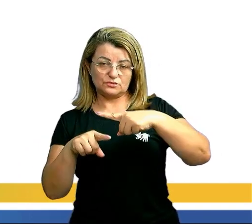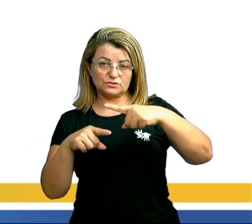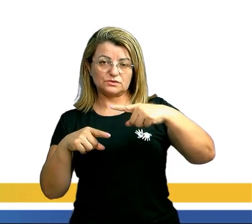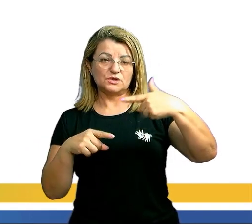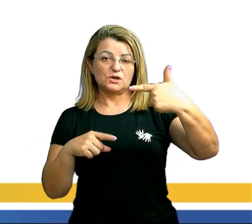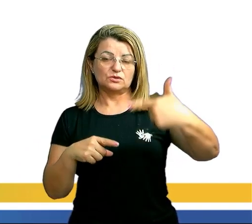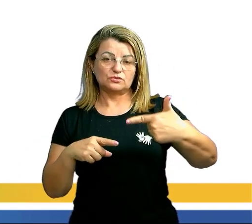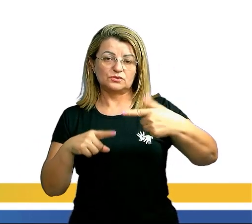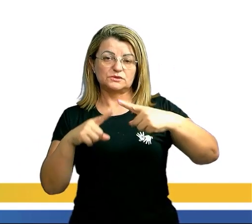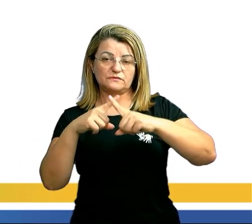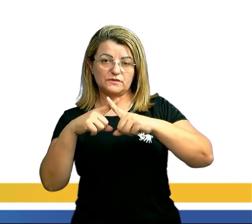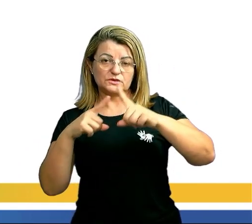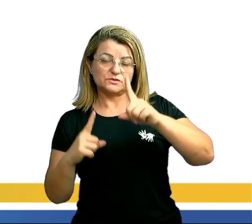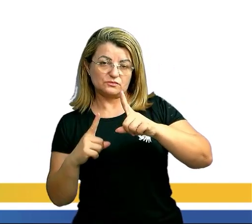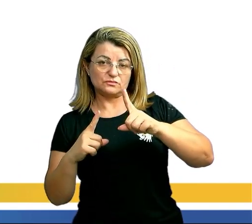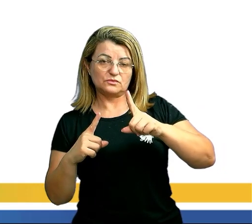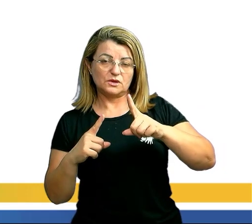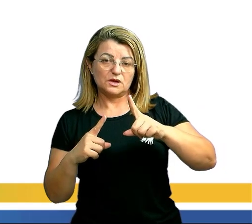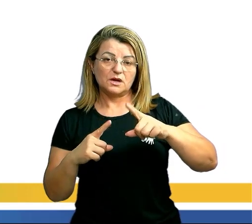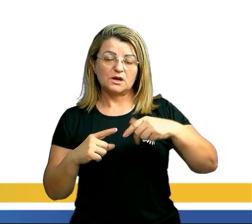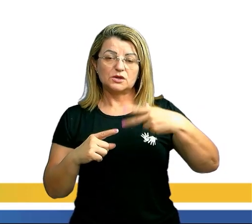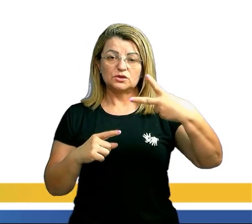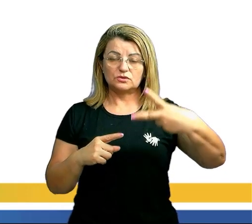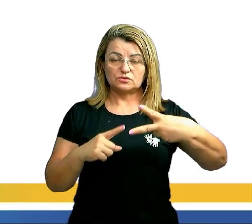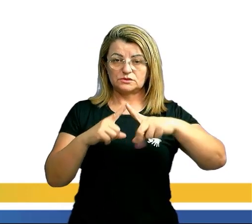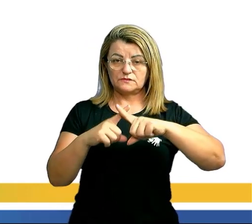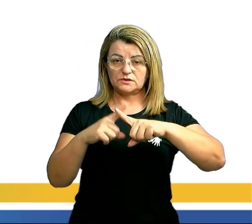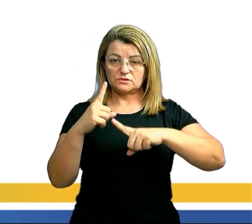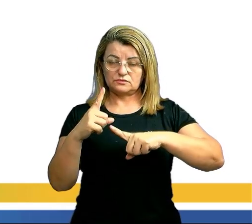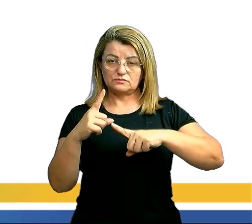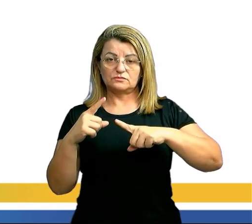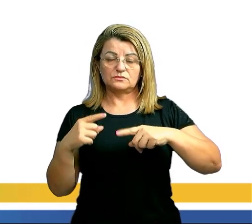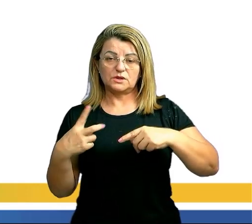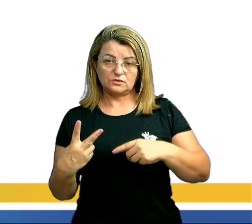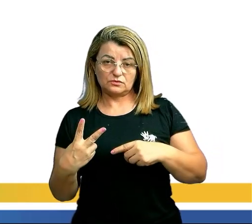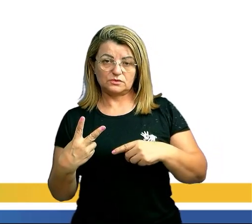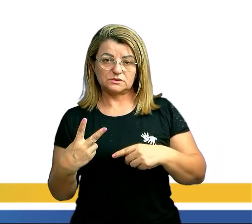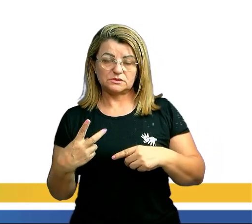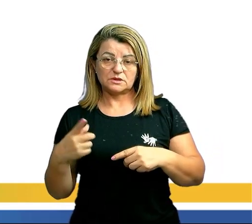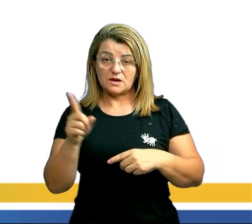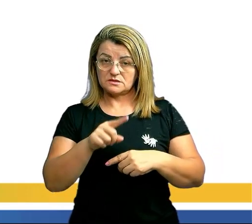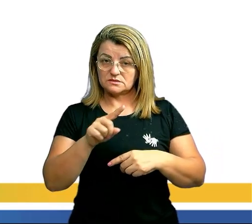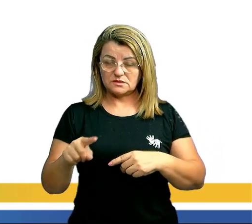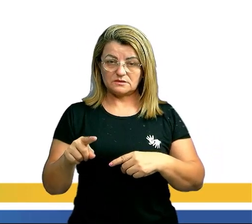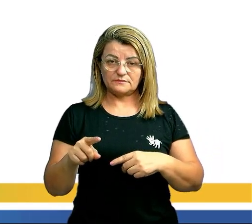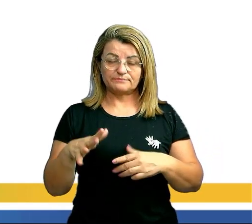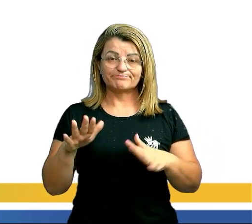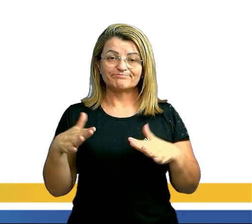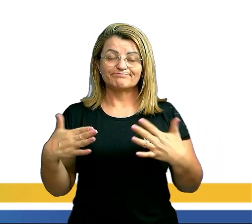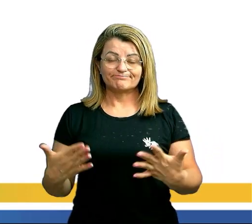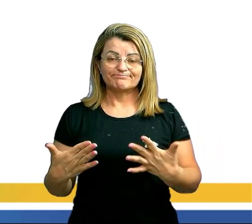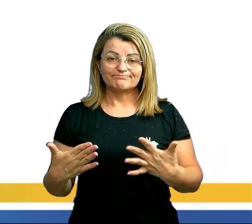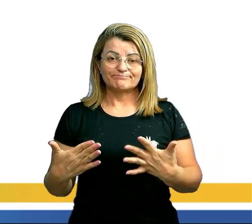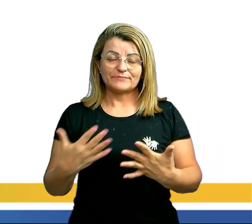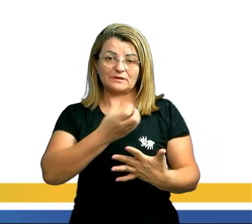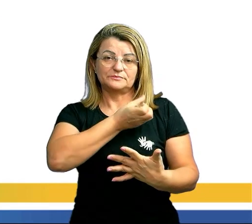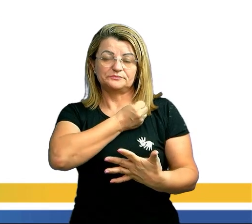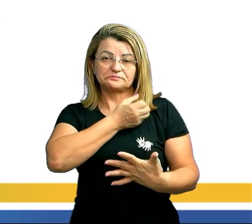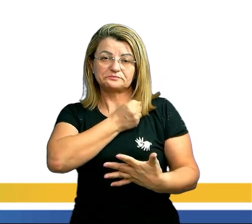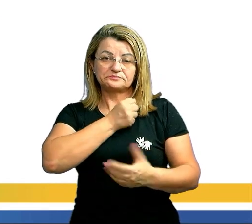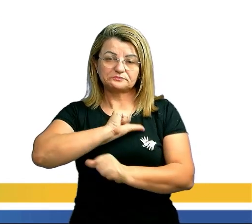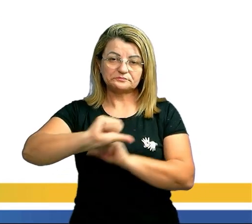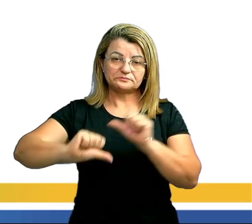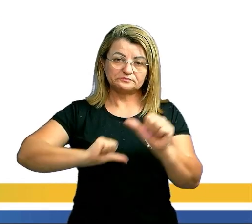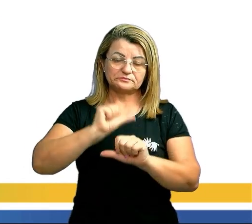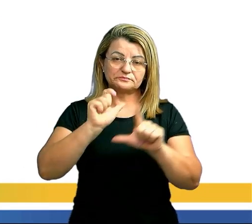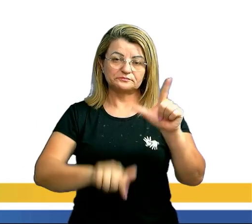vezes um é dois. Dois vezes um é dois, cancela. Sobra três. Dessa forma, o número de permutações da palavra O